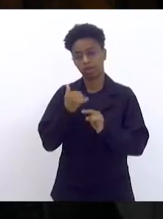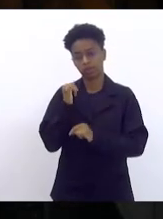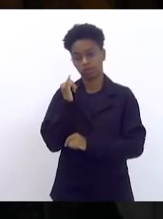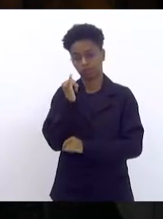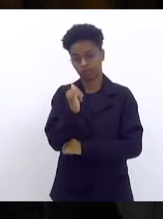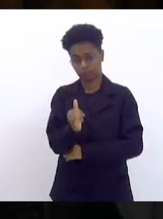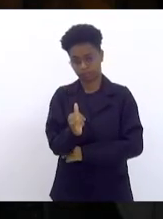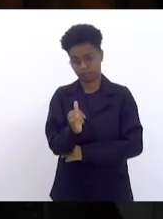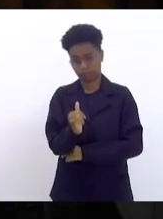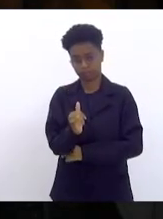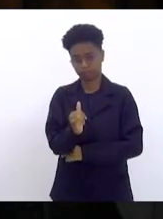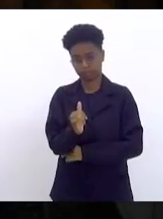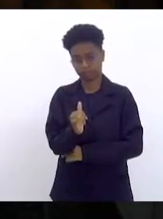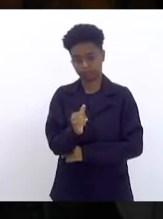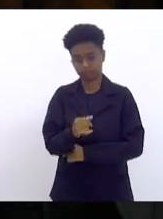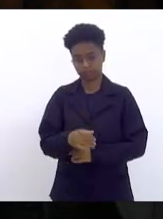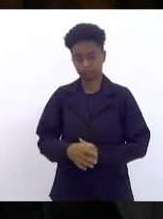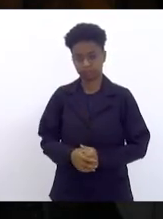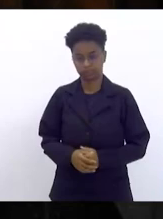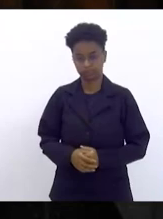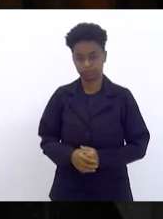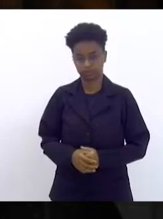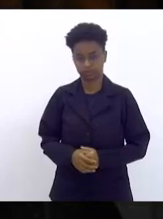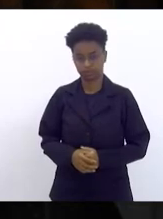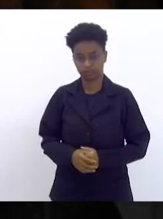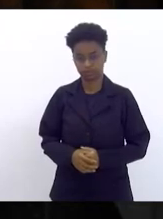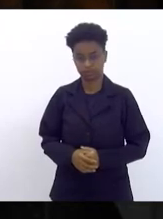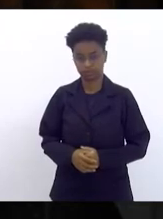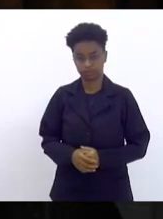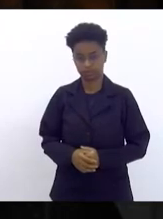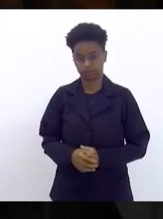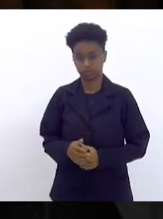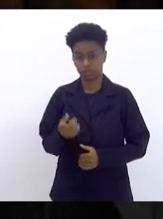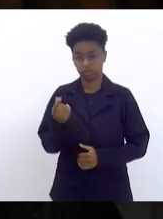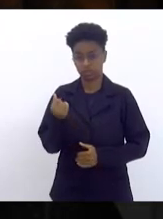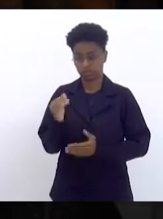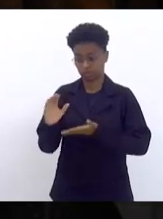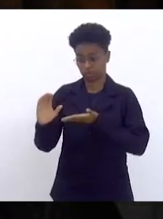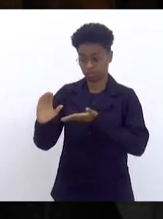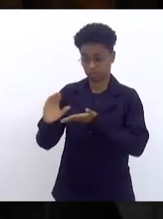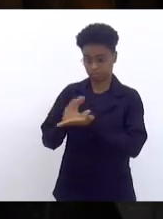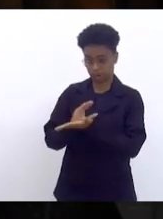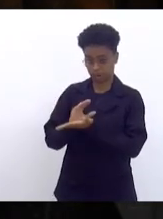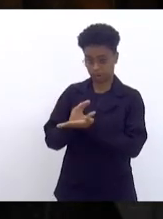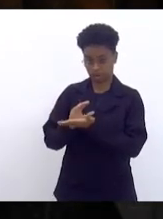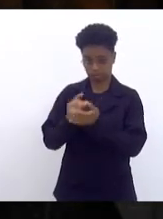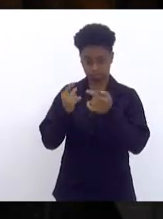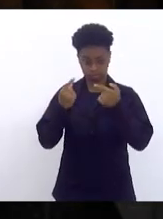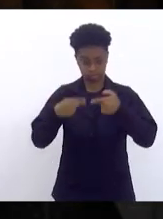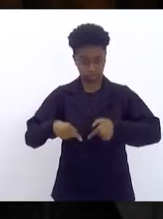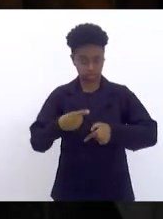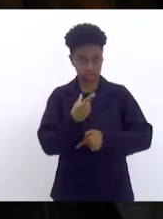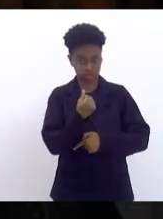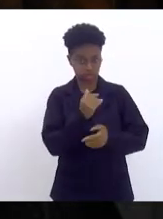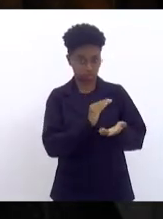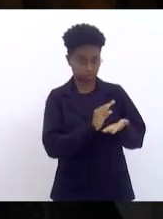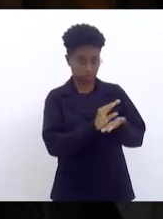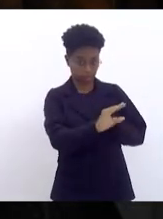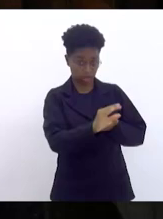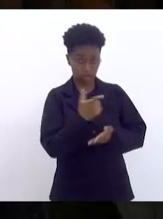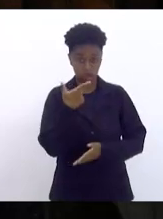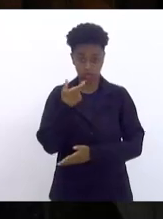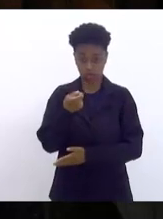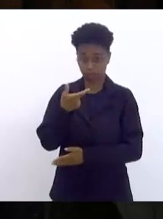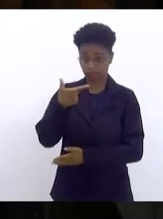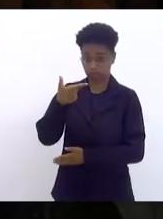que a receita versus despesas para 2024, a